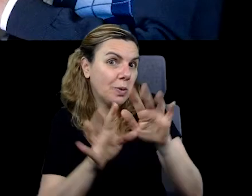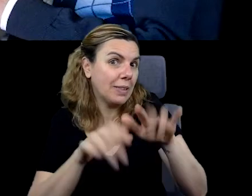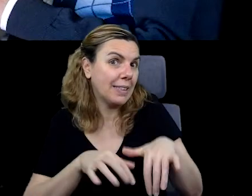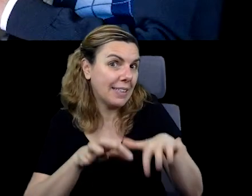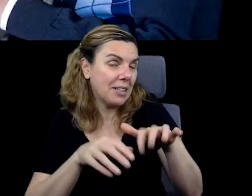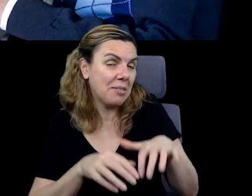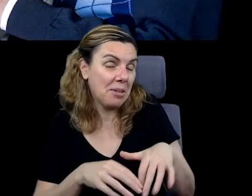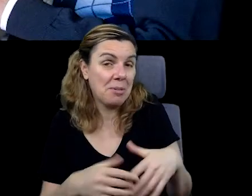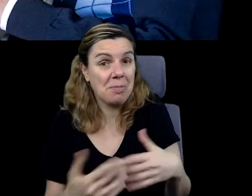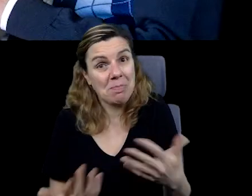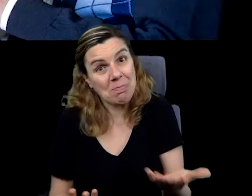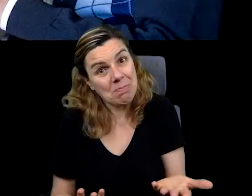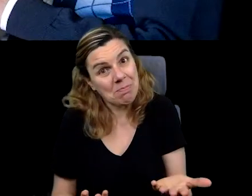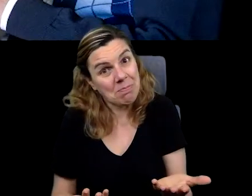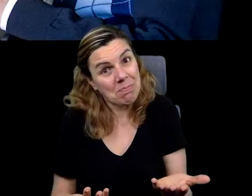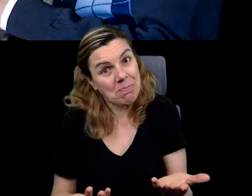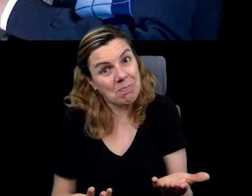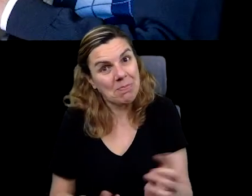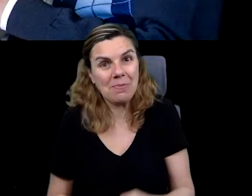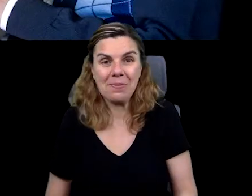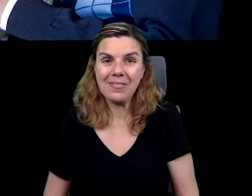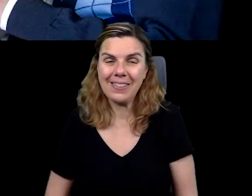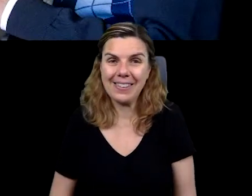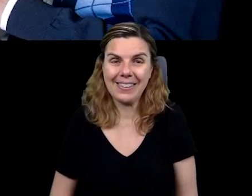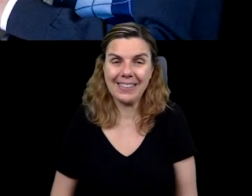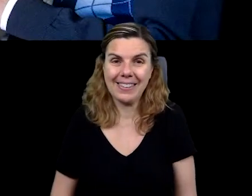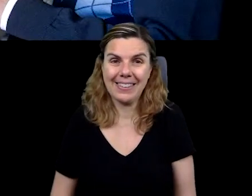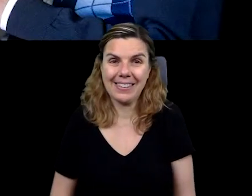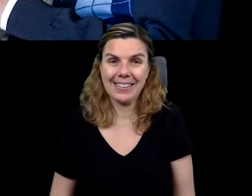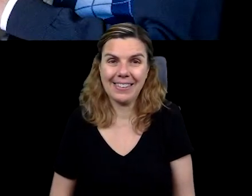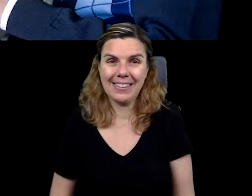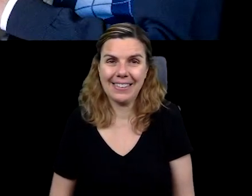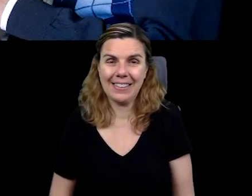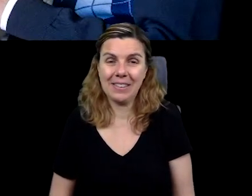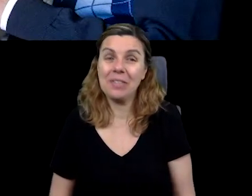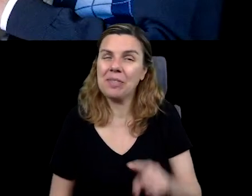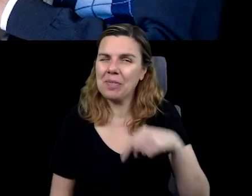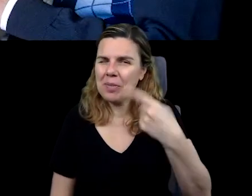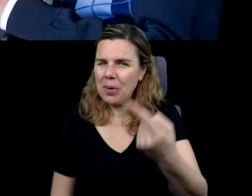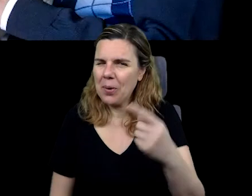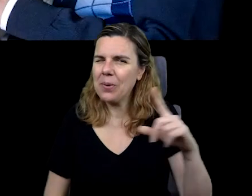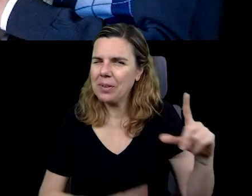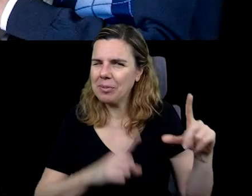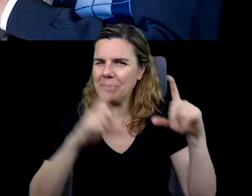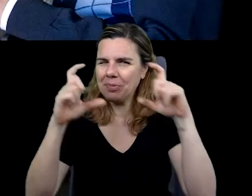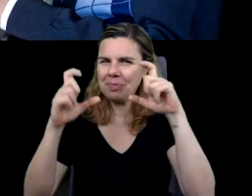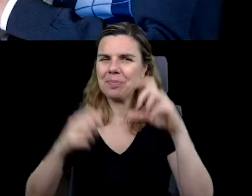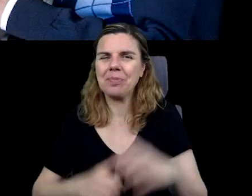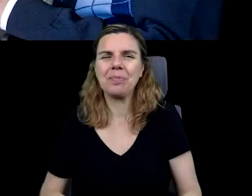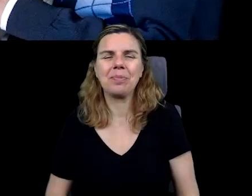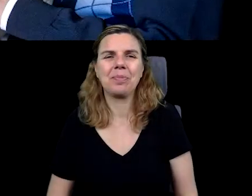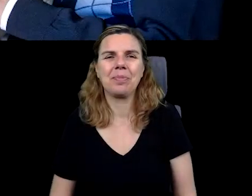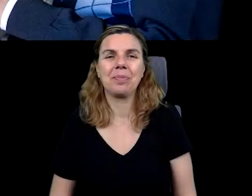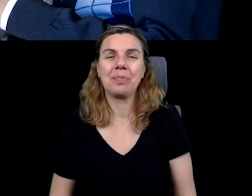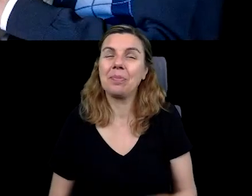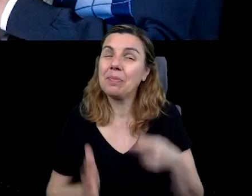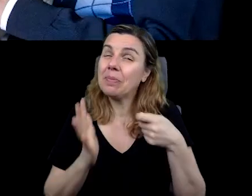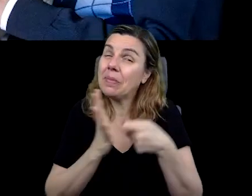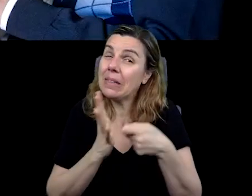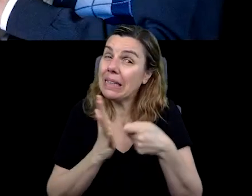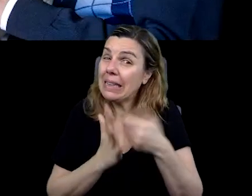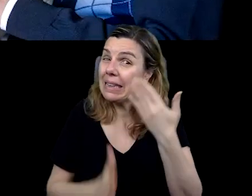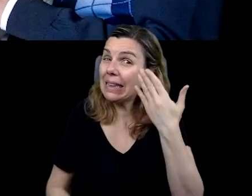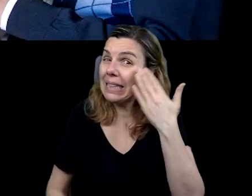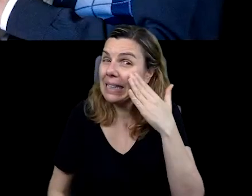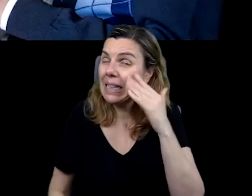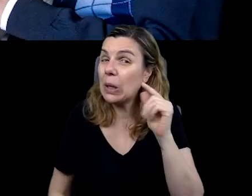Bom, a gente vai precisar passar para uma outra imagem para tentar entender o que